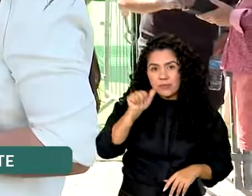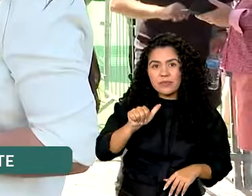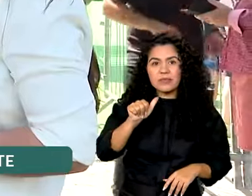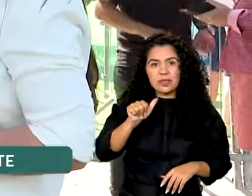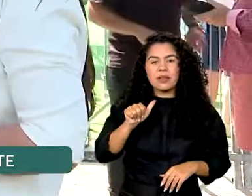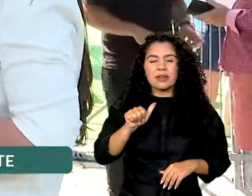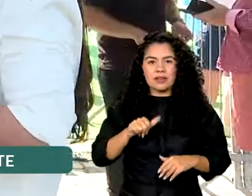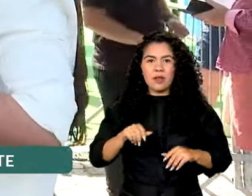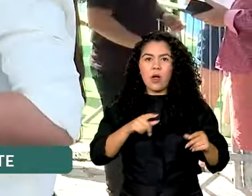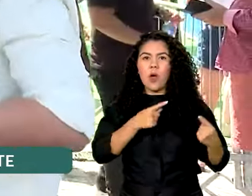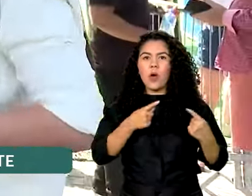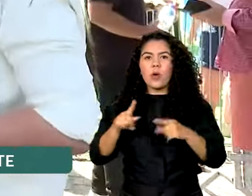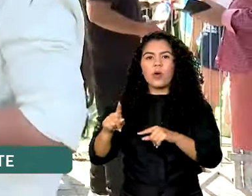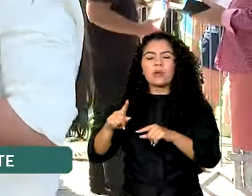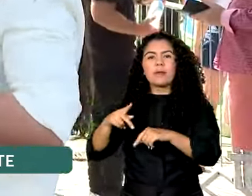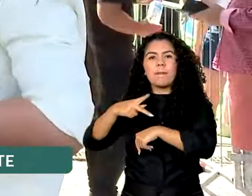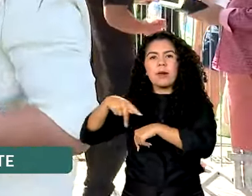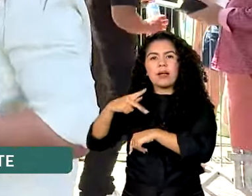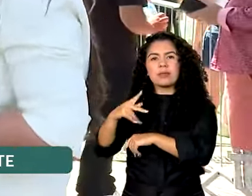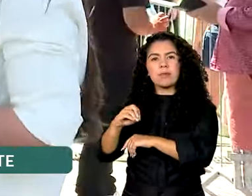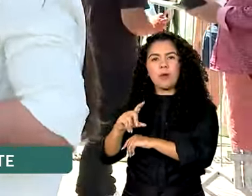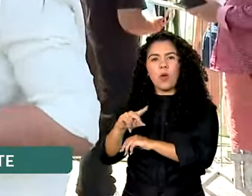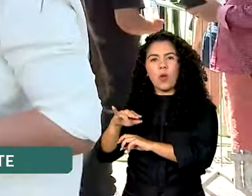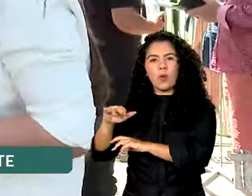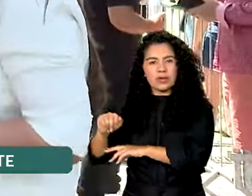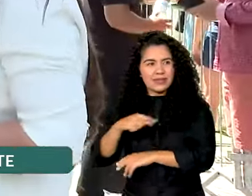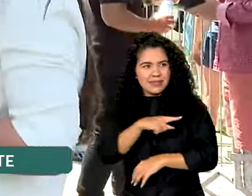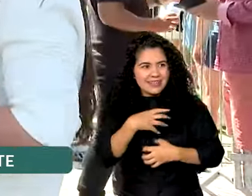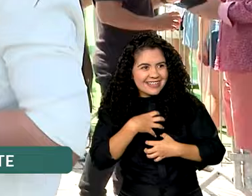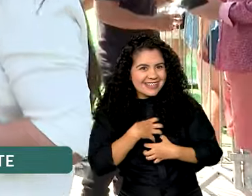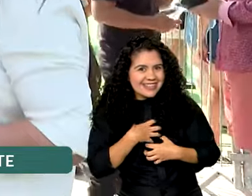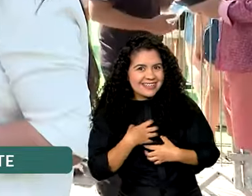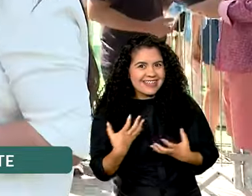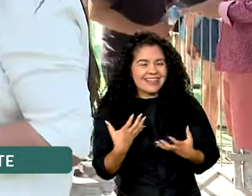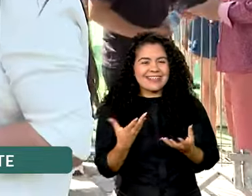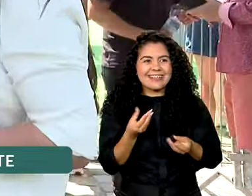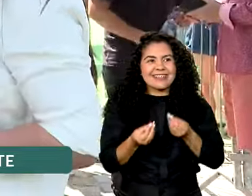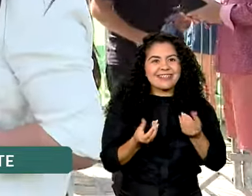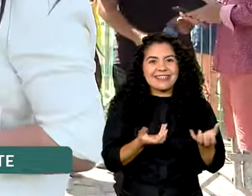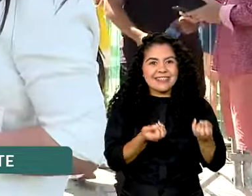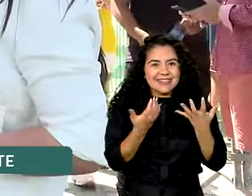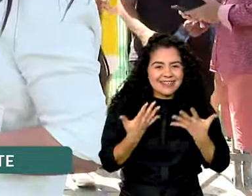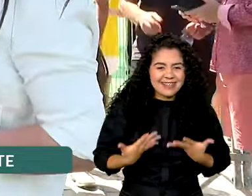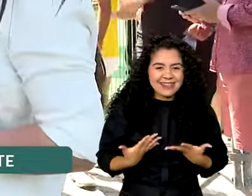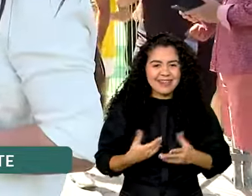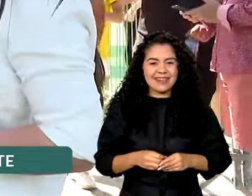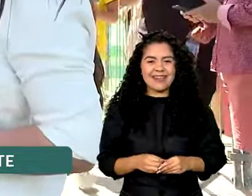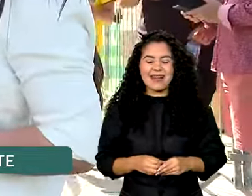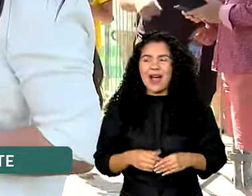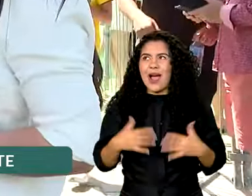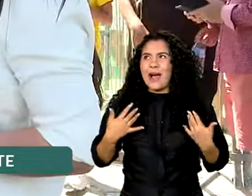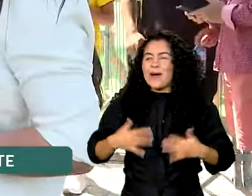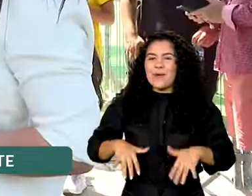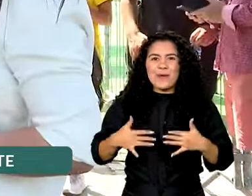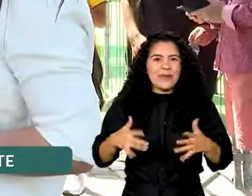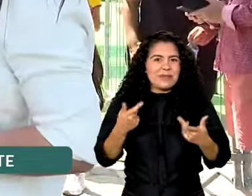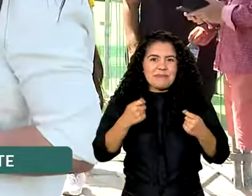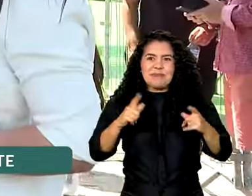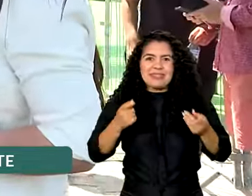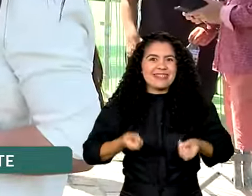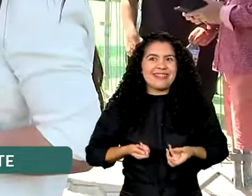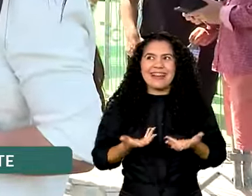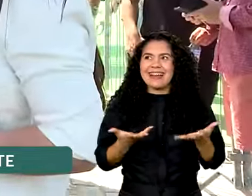contra Polônia. Você sente falta desse clima, dessa alegria dos brasileiros? que você sente mais falta? Nossa, eu acho que isso nem precisa falar